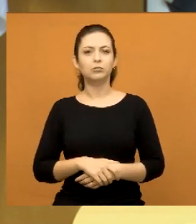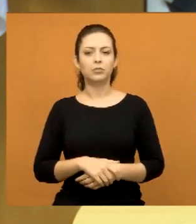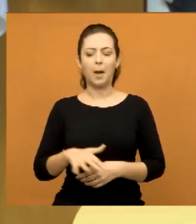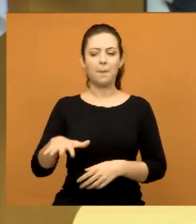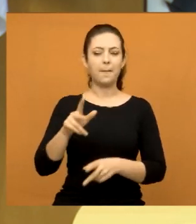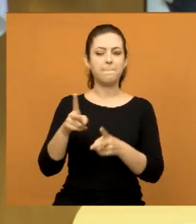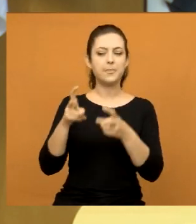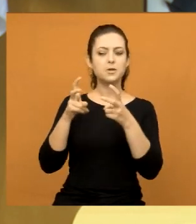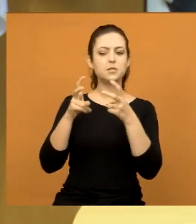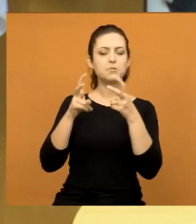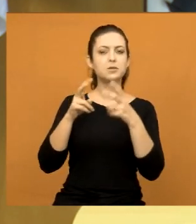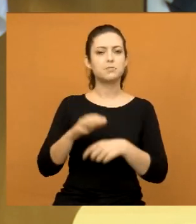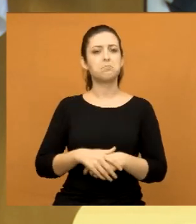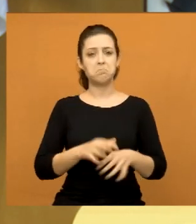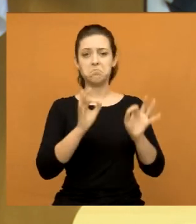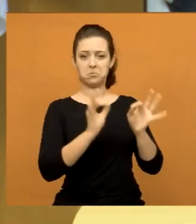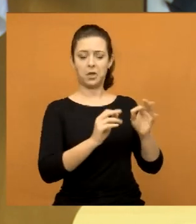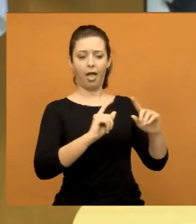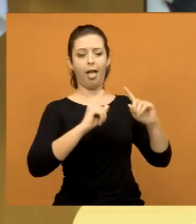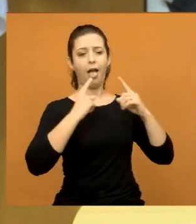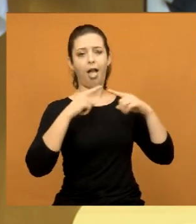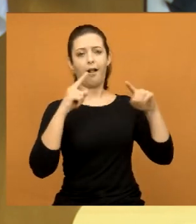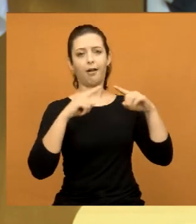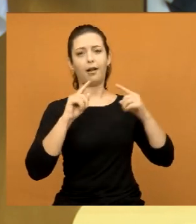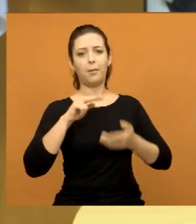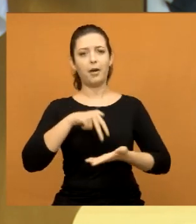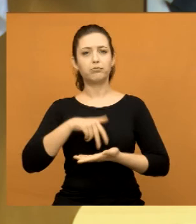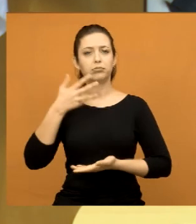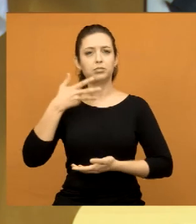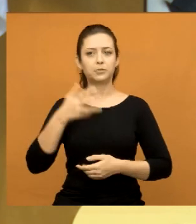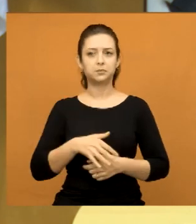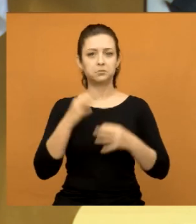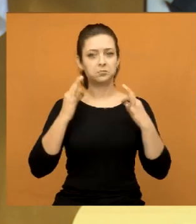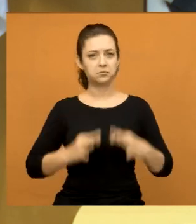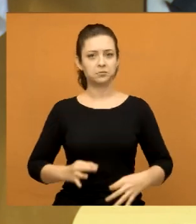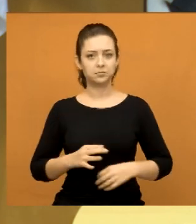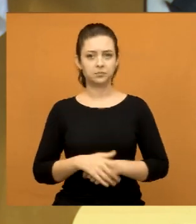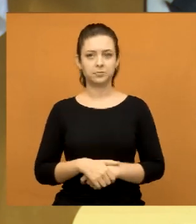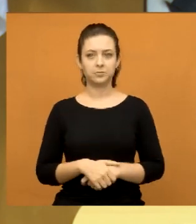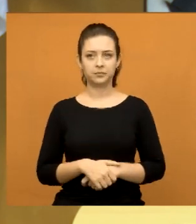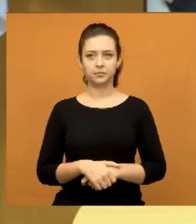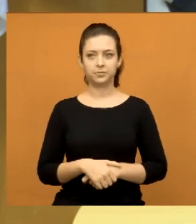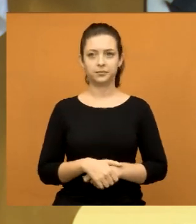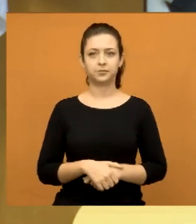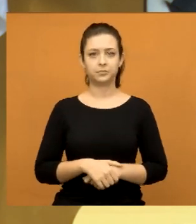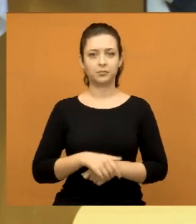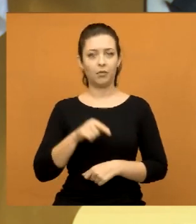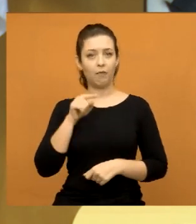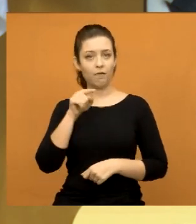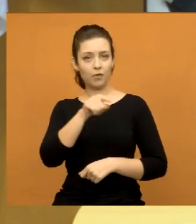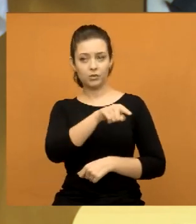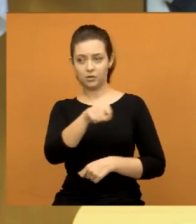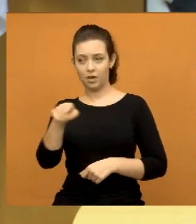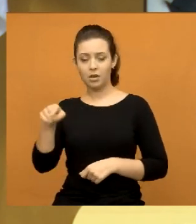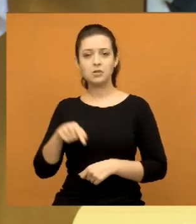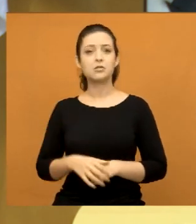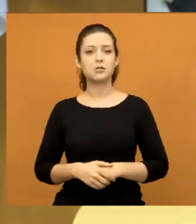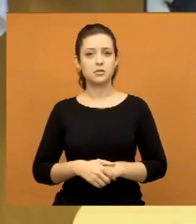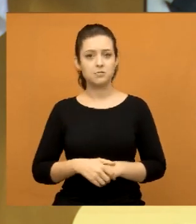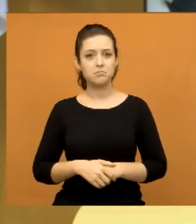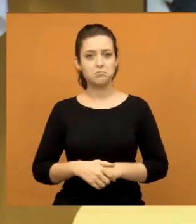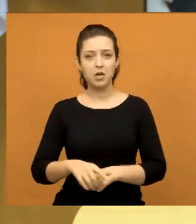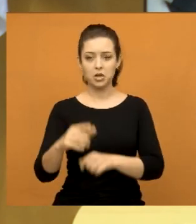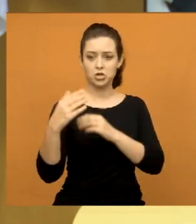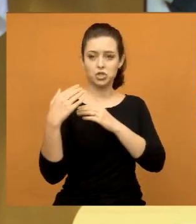povo. Então, tenho toda a razão de reclamar aqui na tribuna. Quero dizer, vocês são meu